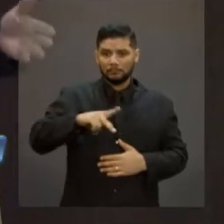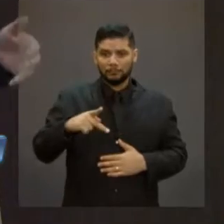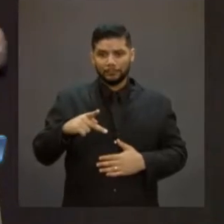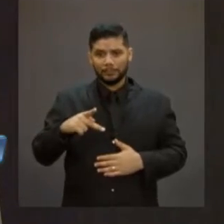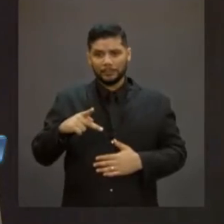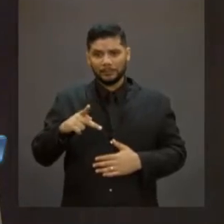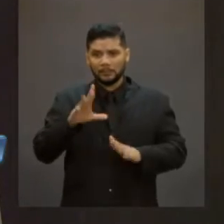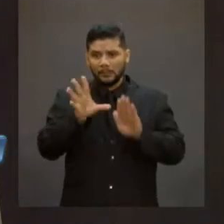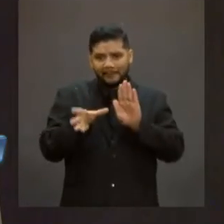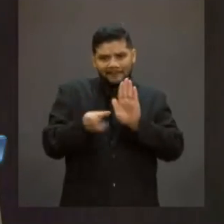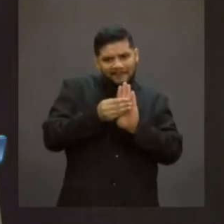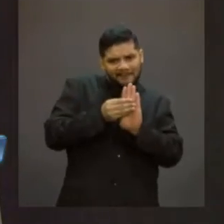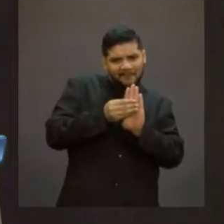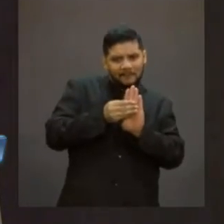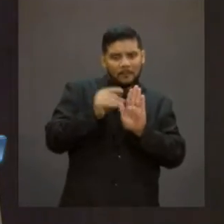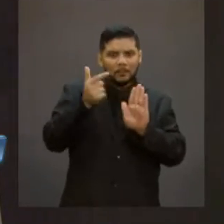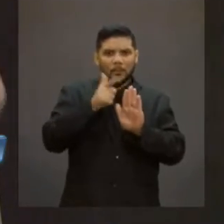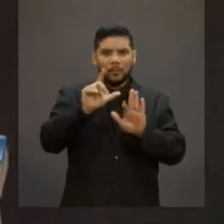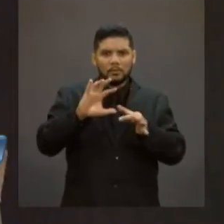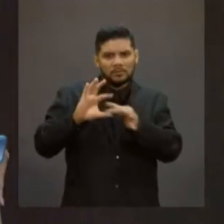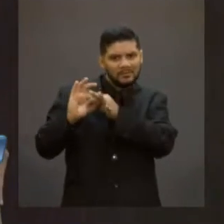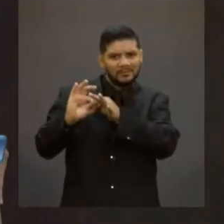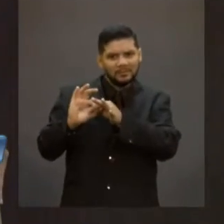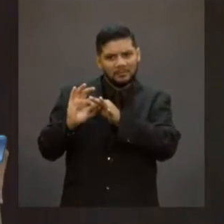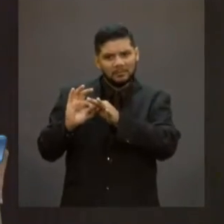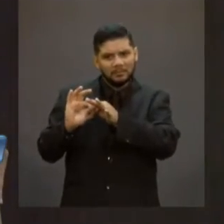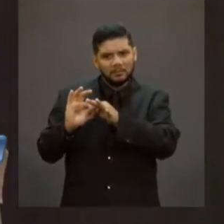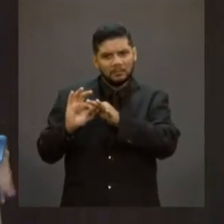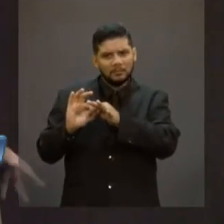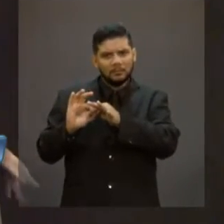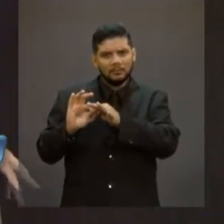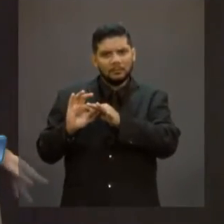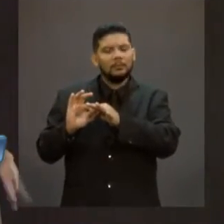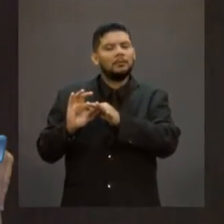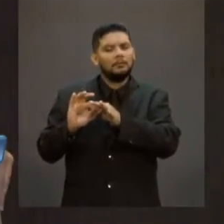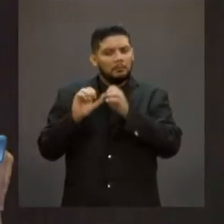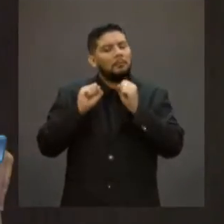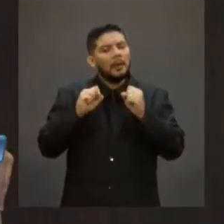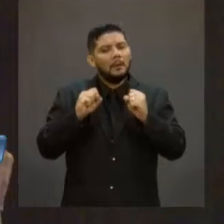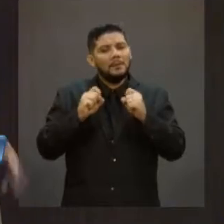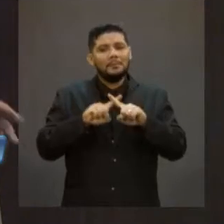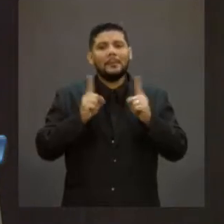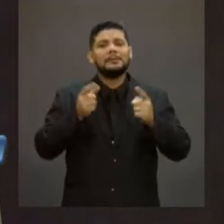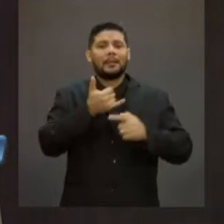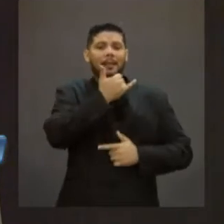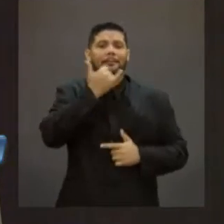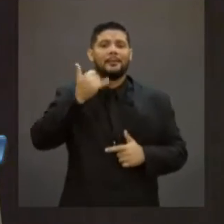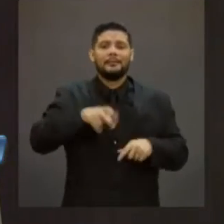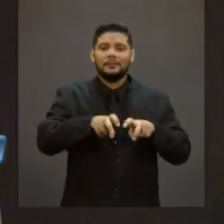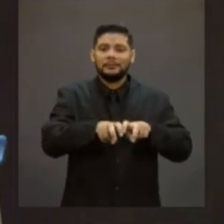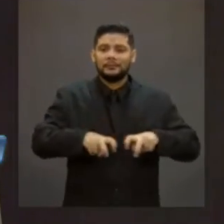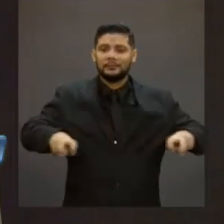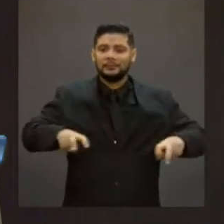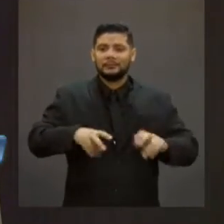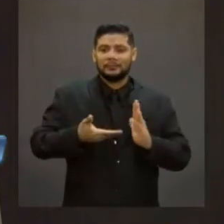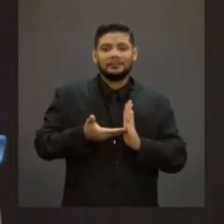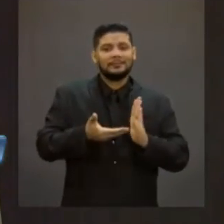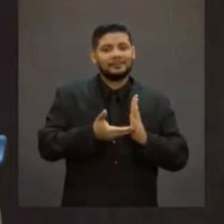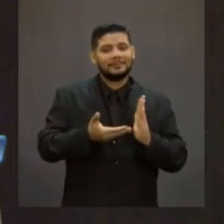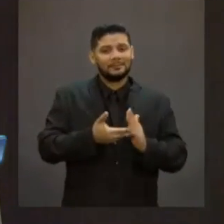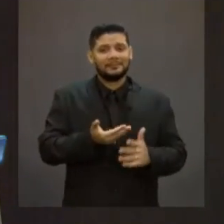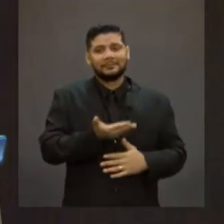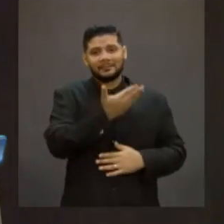que as bancadas federais que tenham alguma sensibilidade aqui, para mim, essa é uma questão que transcende, inclusive, ordem partidária.